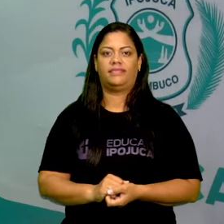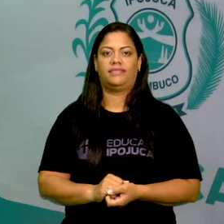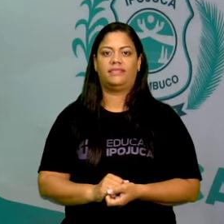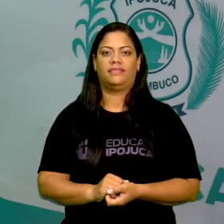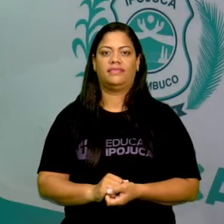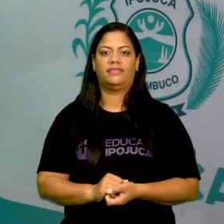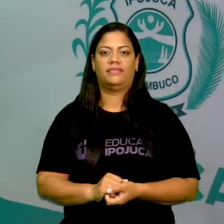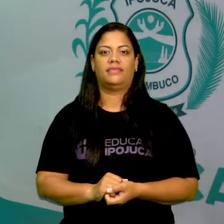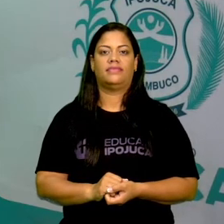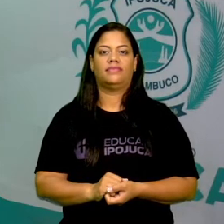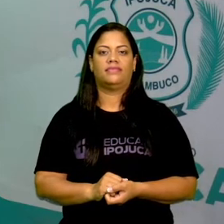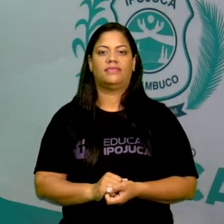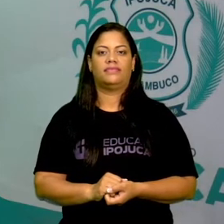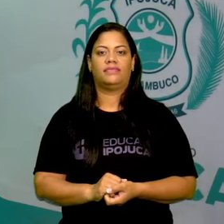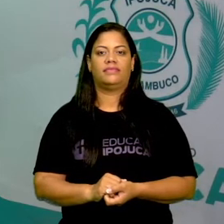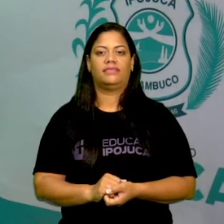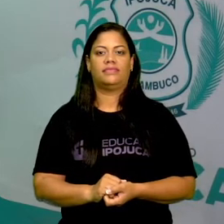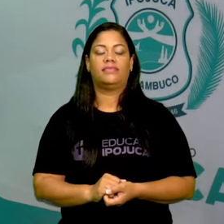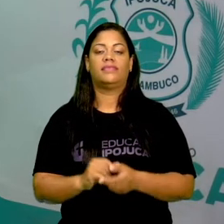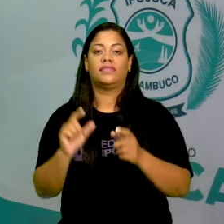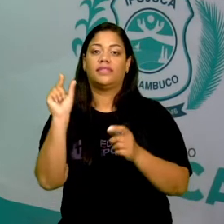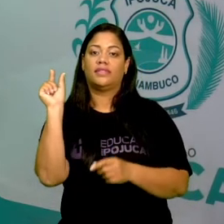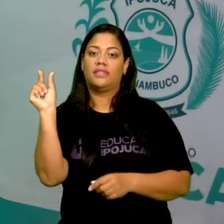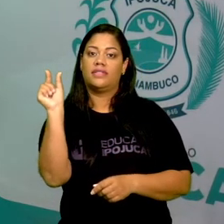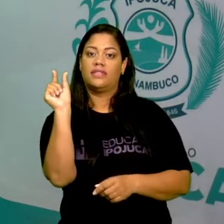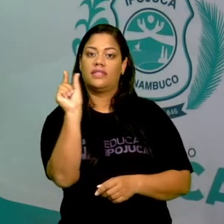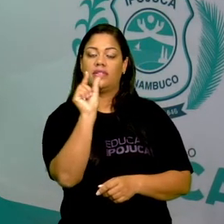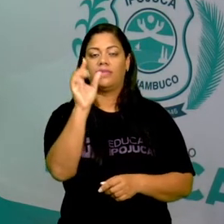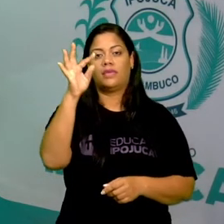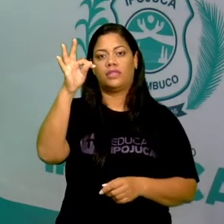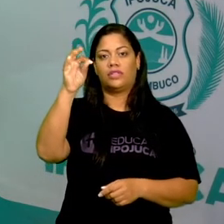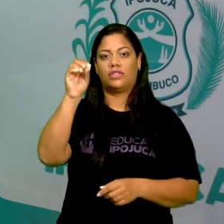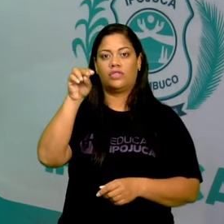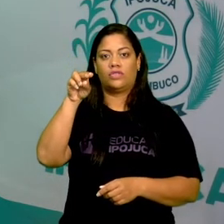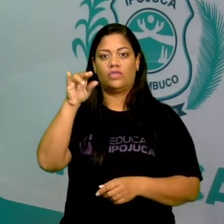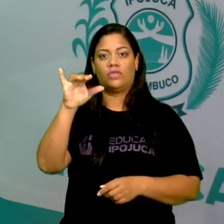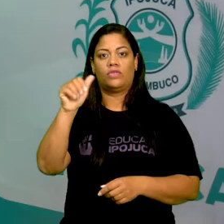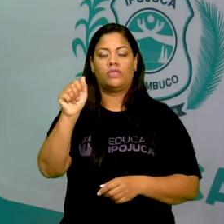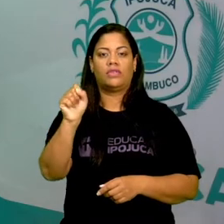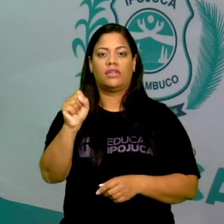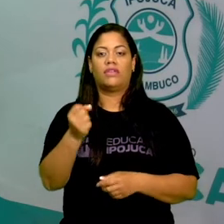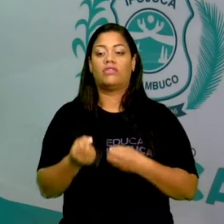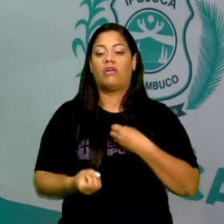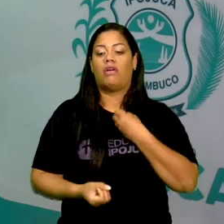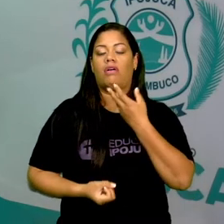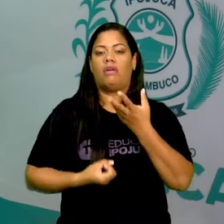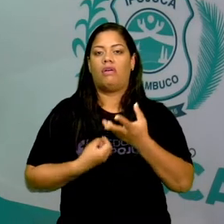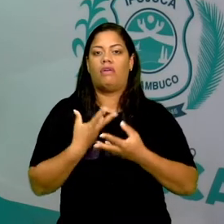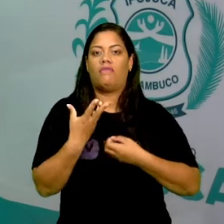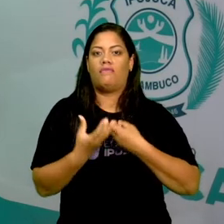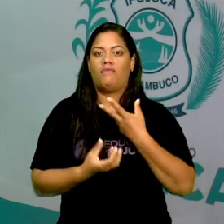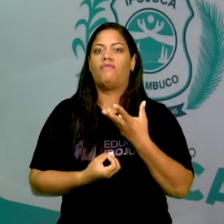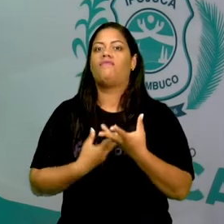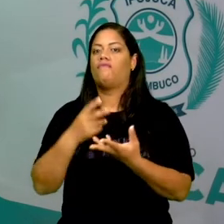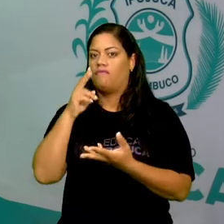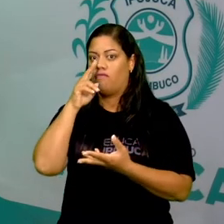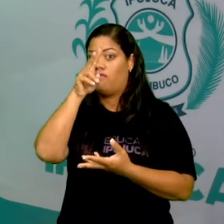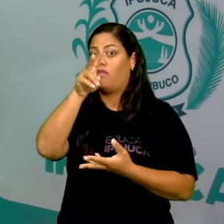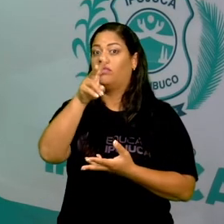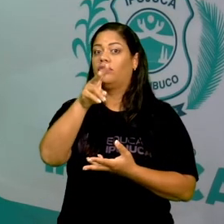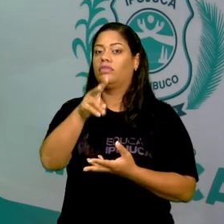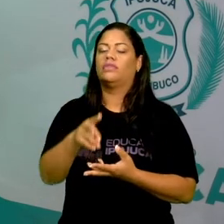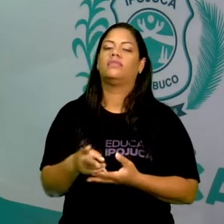elas são consideradas sílabas tônicas, as sílabas fortes da palavra.